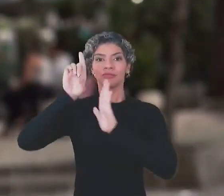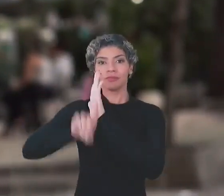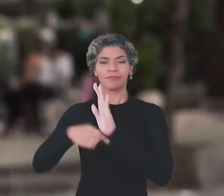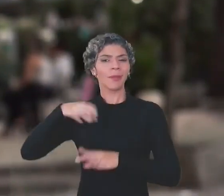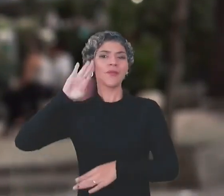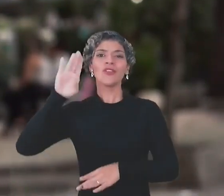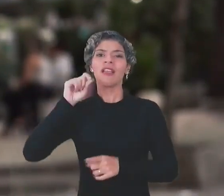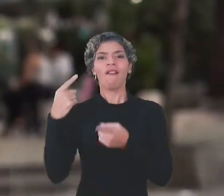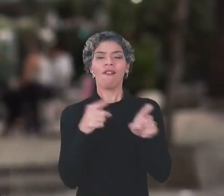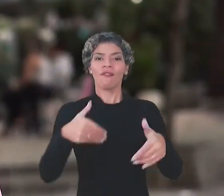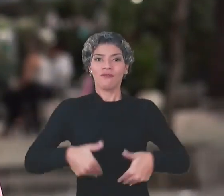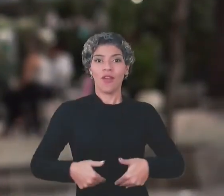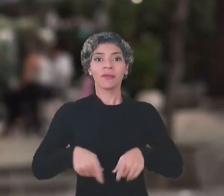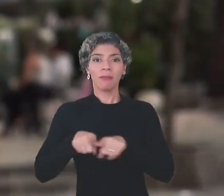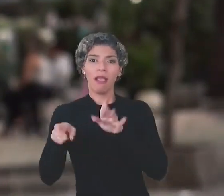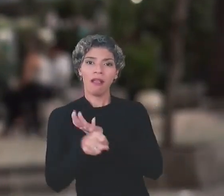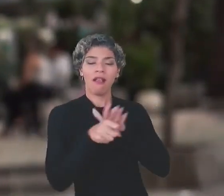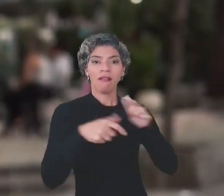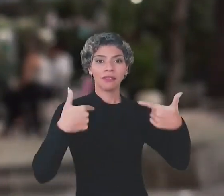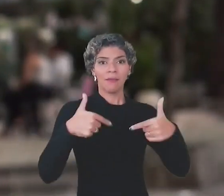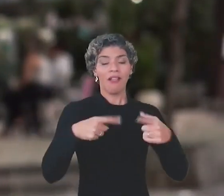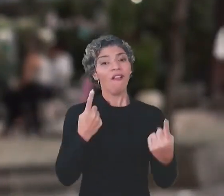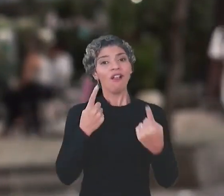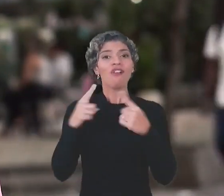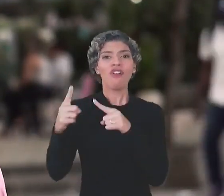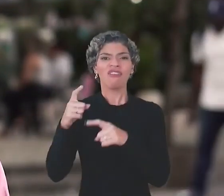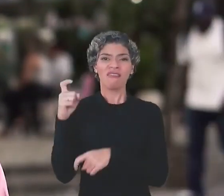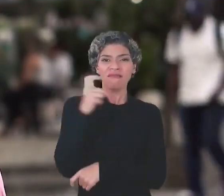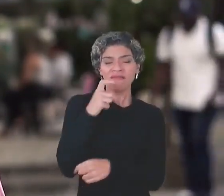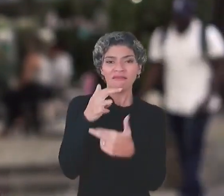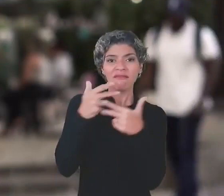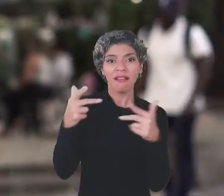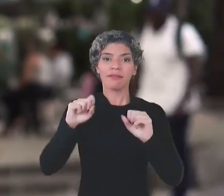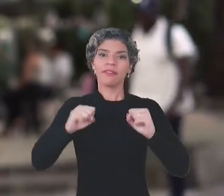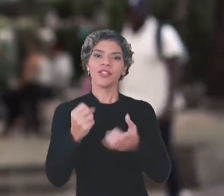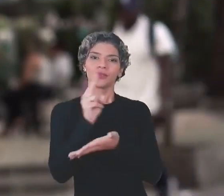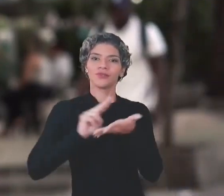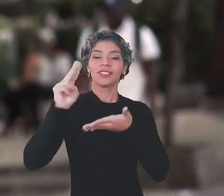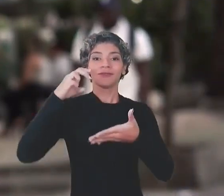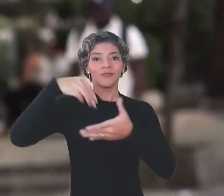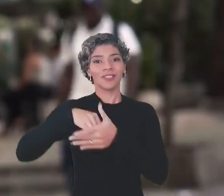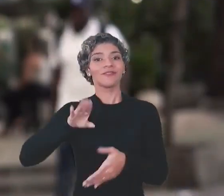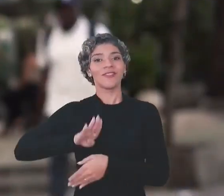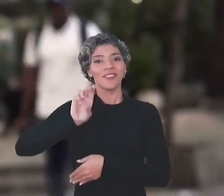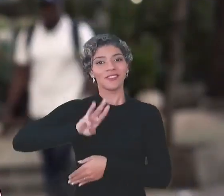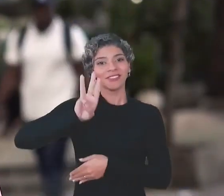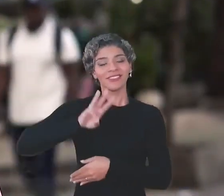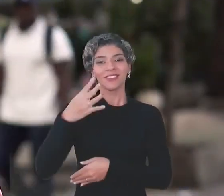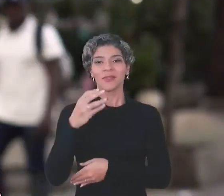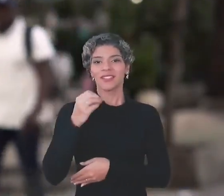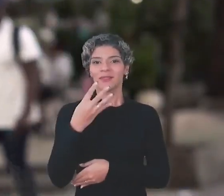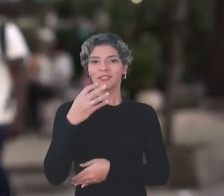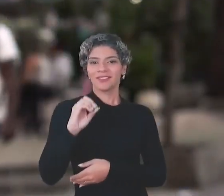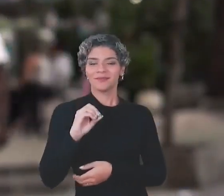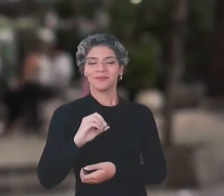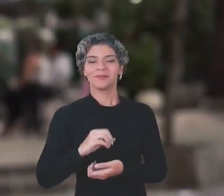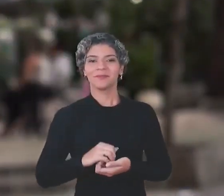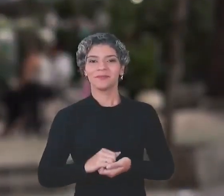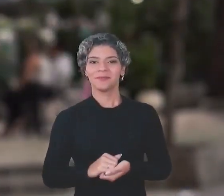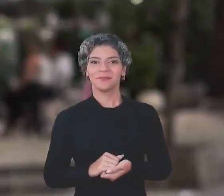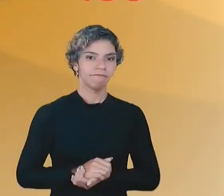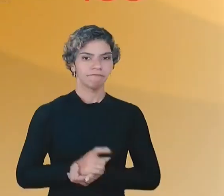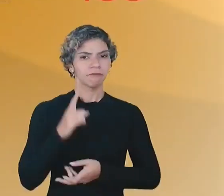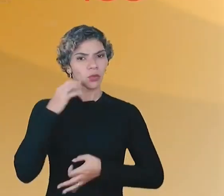e direitos. Prioriza o combate à fome e a geração de empregos. Contra o negacionismo e defesa das universidades. Valdeque Carneiro, deputado federal,